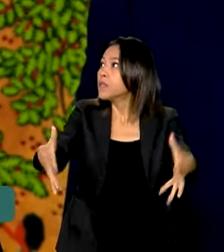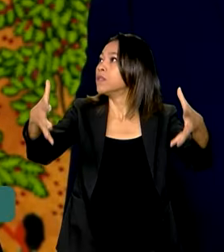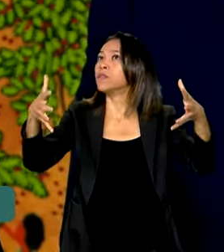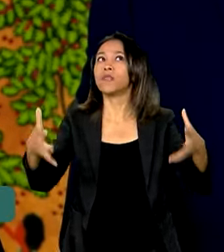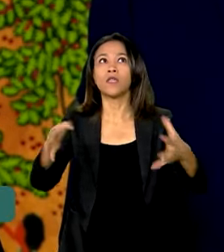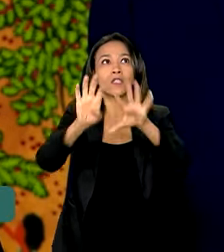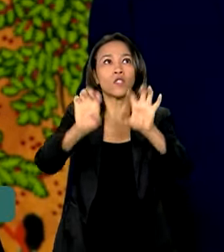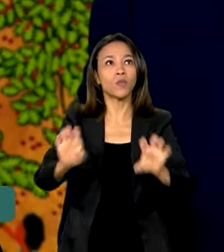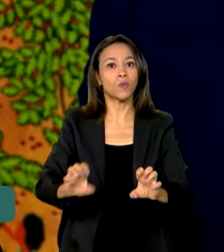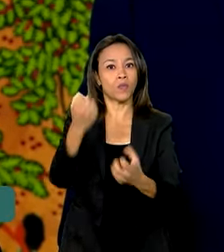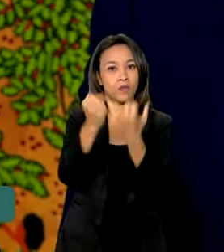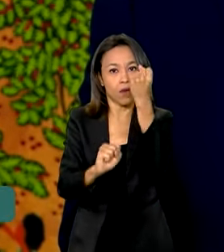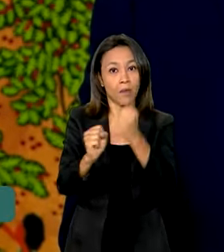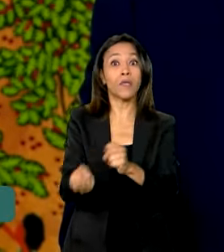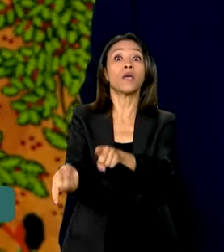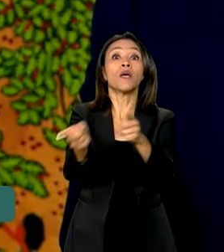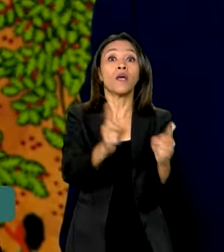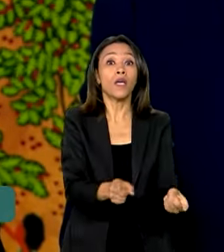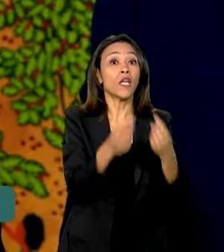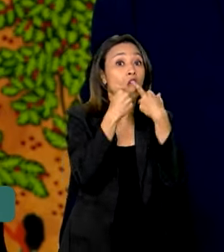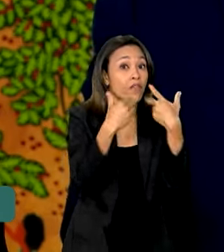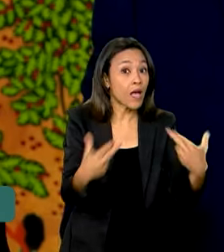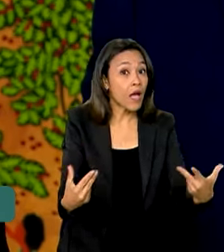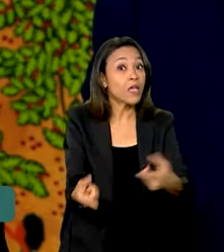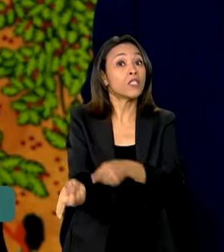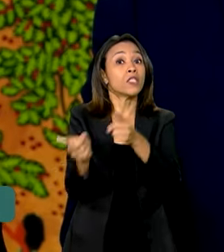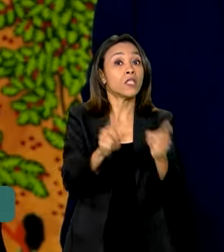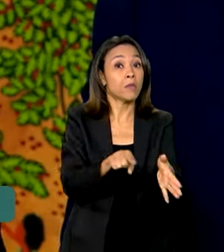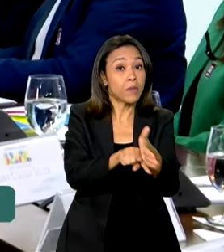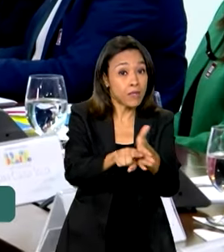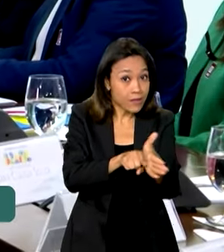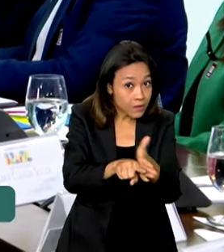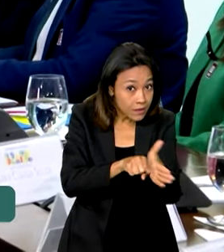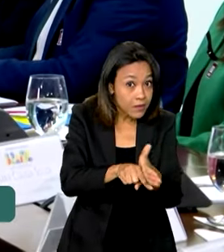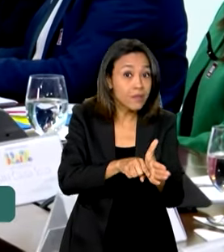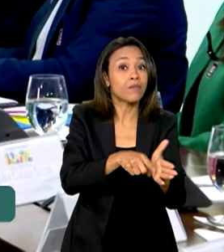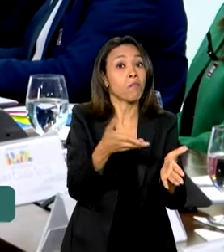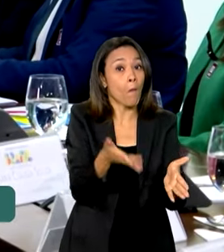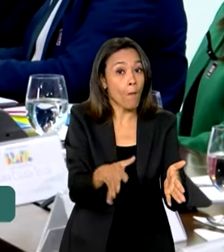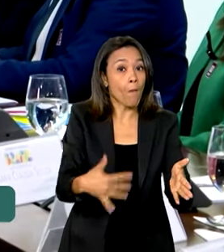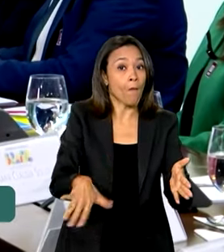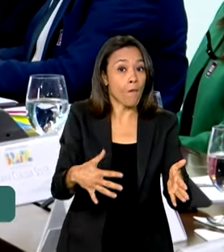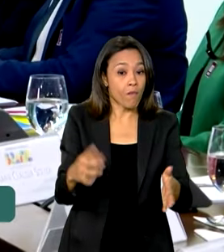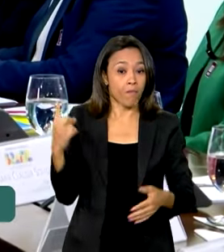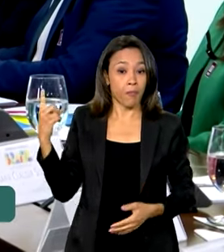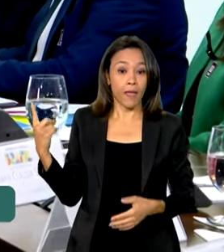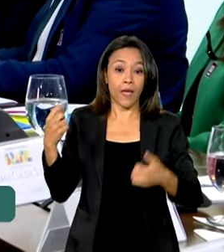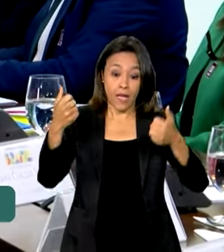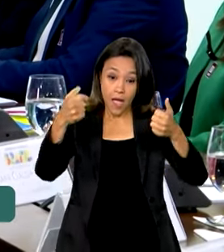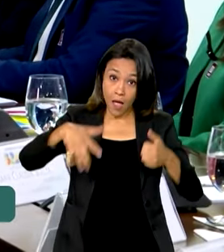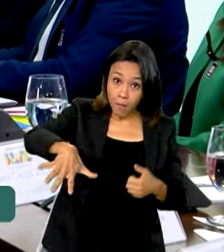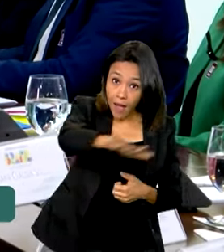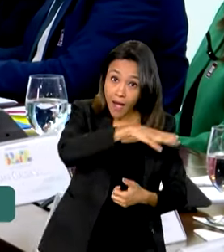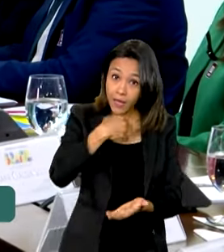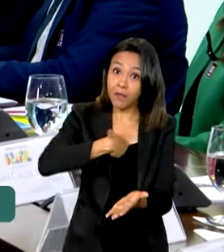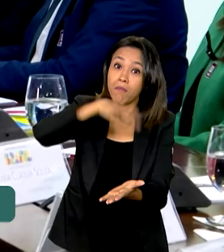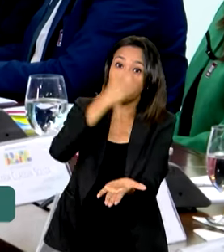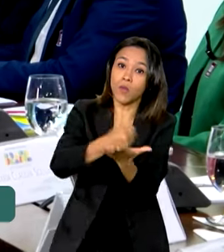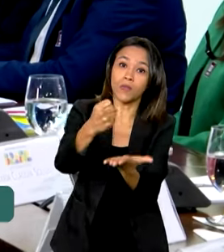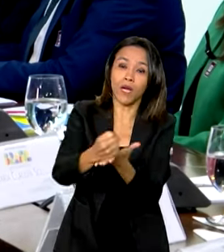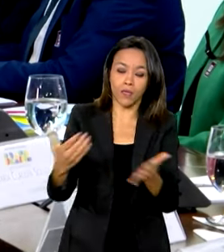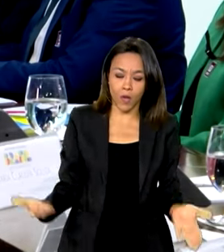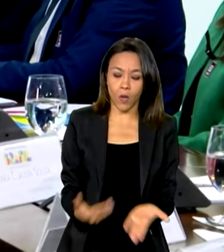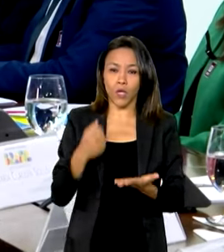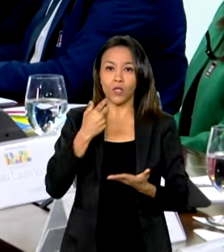e inovação, pesquisa, desenvolvimento e inovação. Esse é setor, como eu dizia, que mais emprega. Agora são 2 milhões